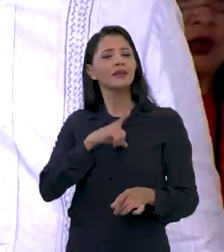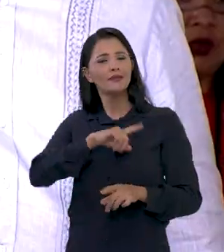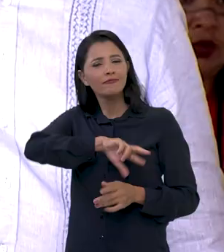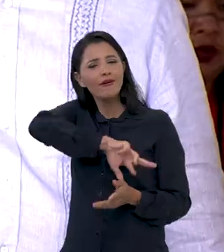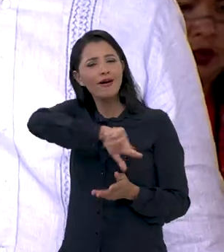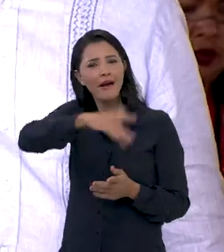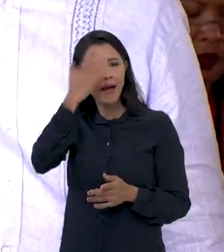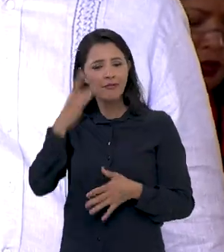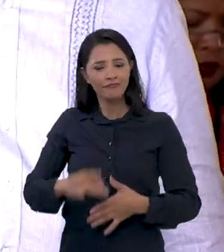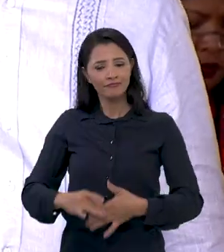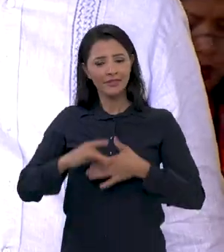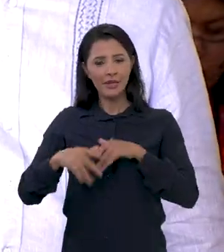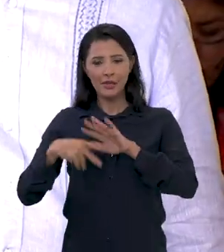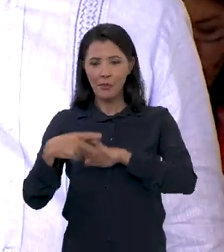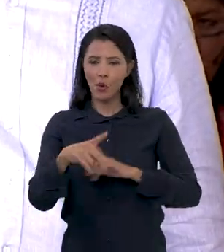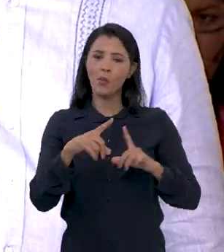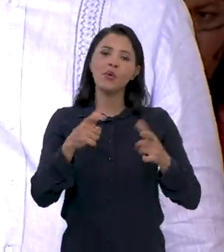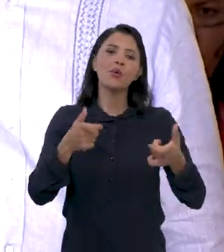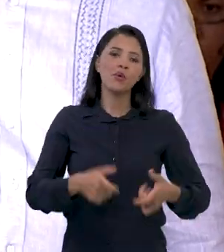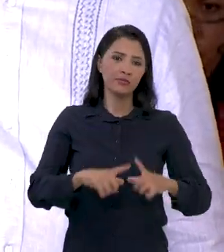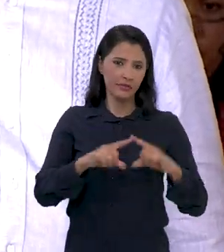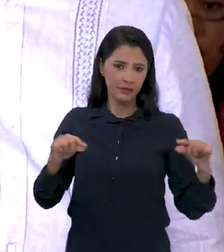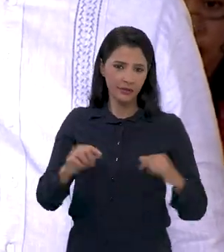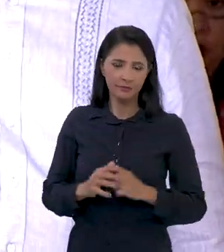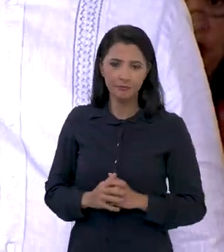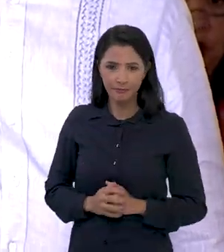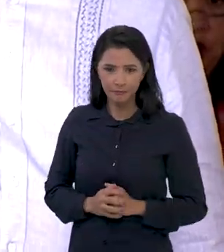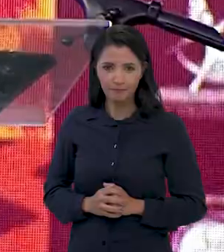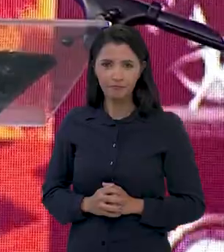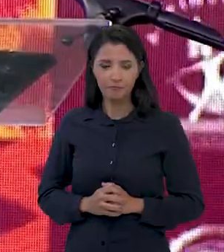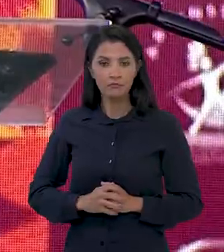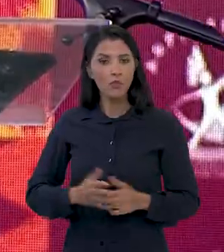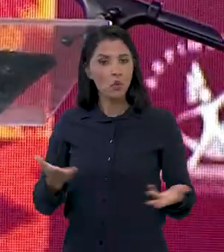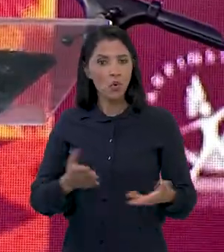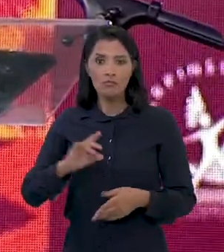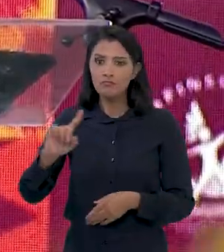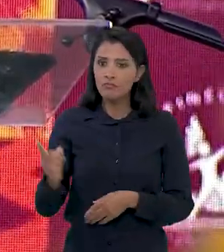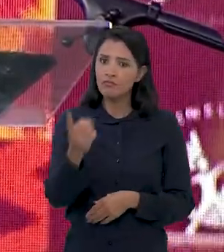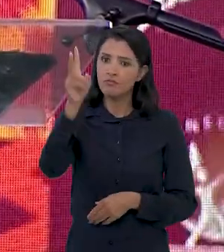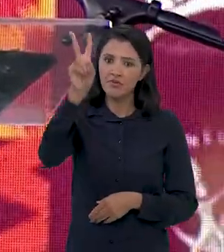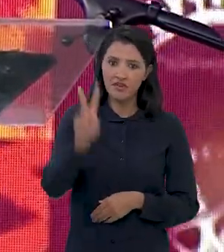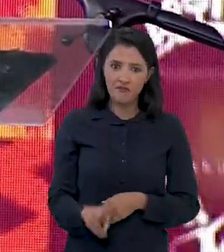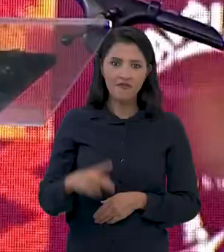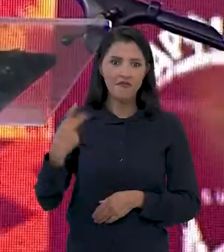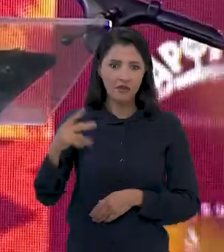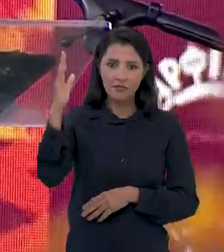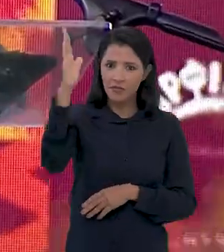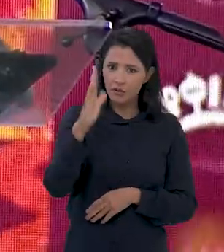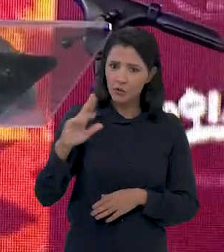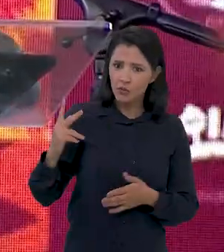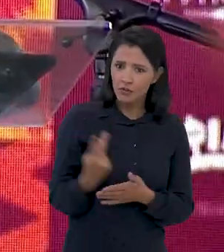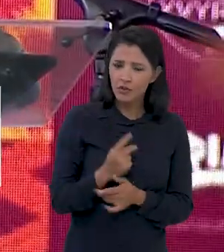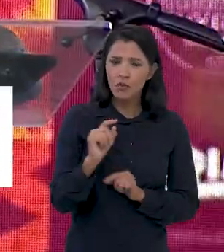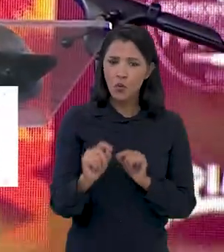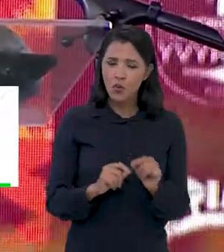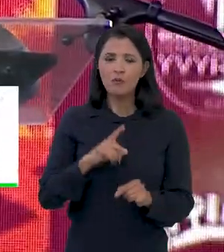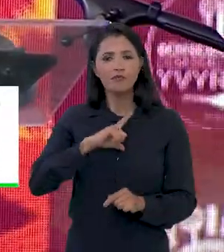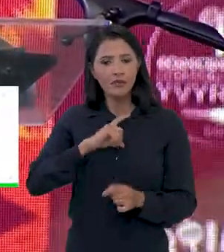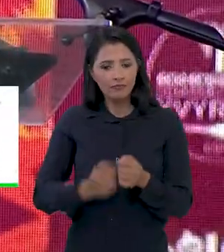povos, que reúne milhares de lideranças em Brasília. E hoje, pela primeira vez na história desse país,